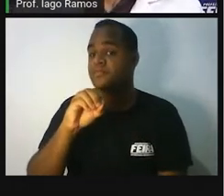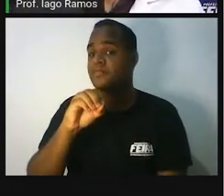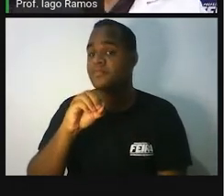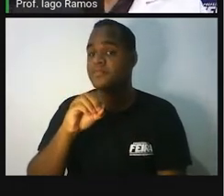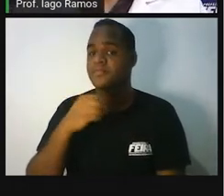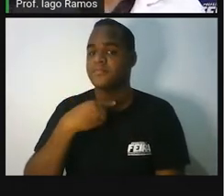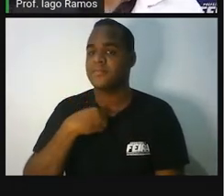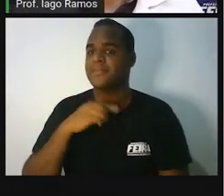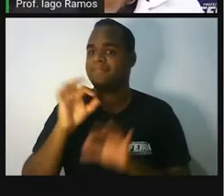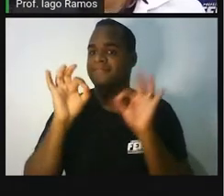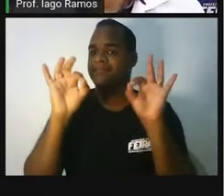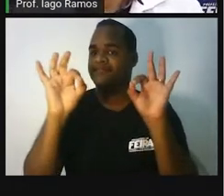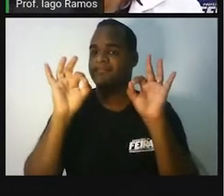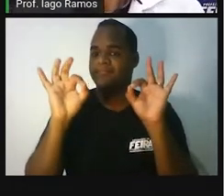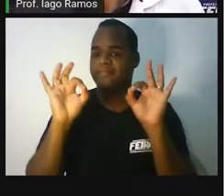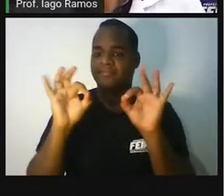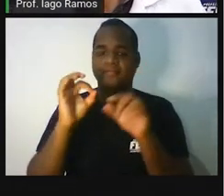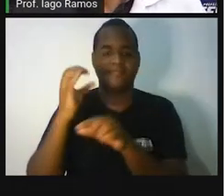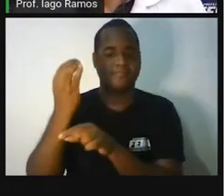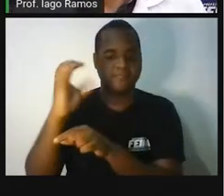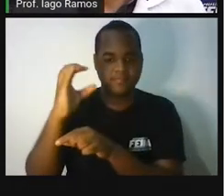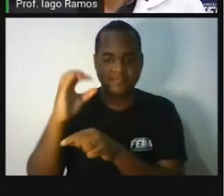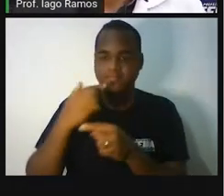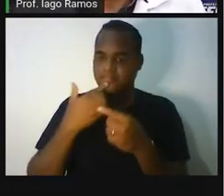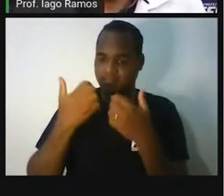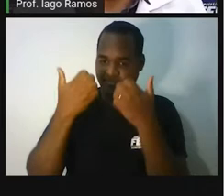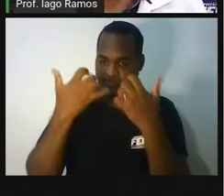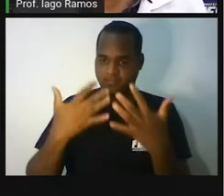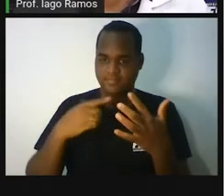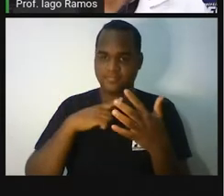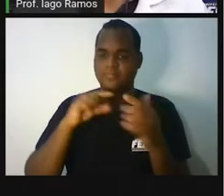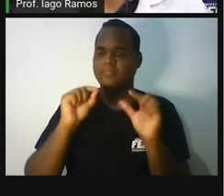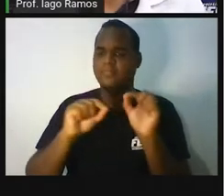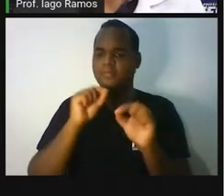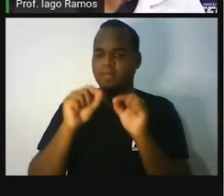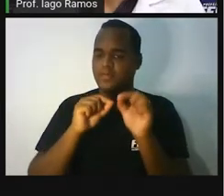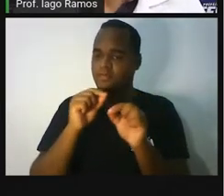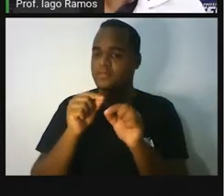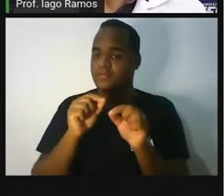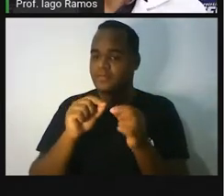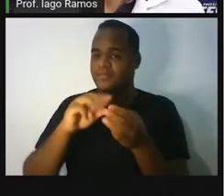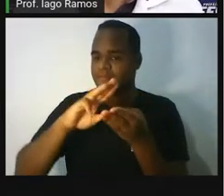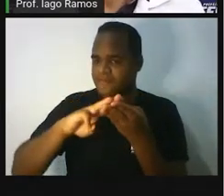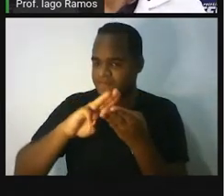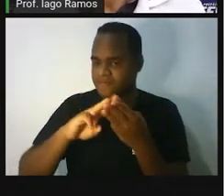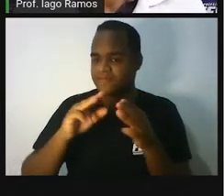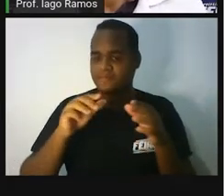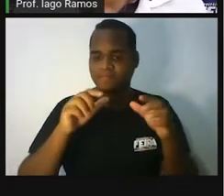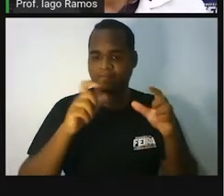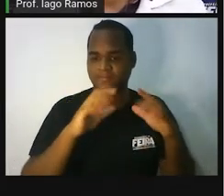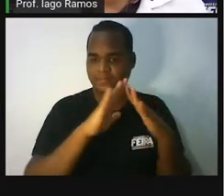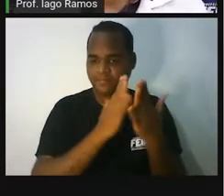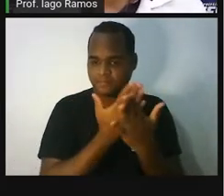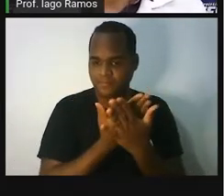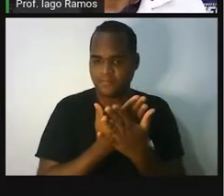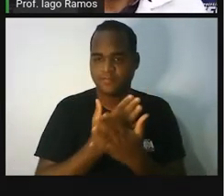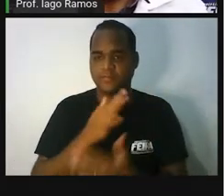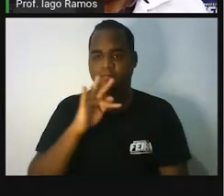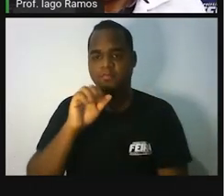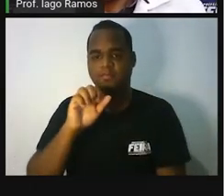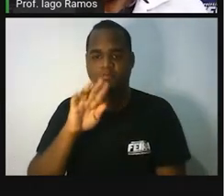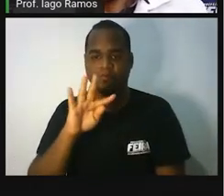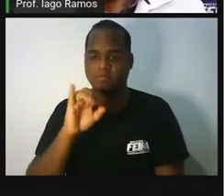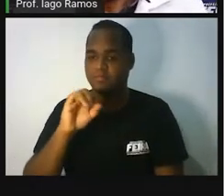maravilhosa ciência que é a Matemática, eu sou professor lá na Escola Municipal Auxino de